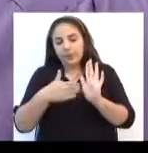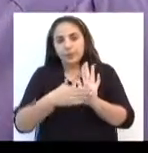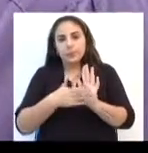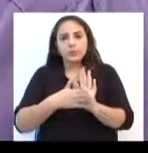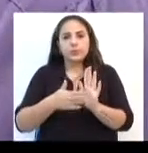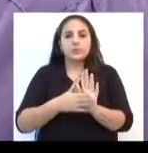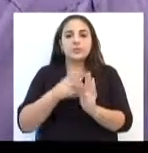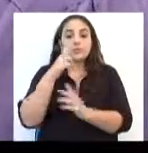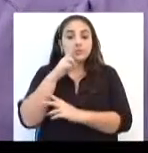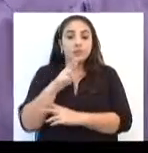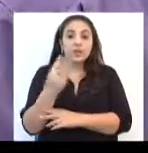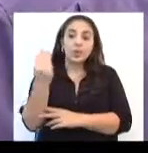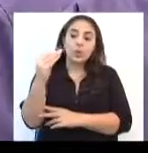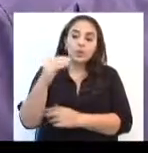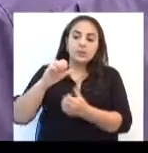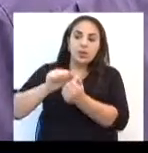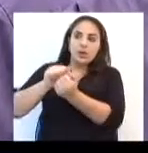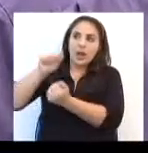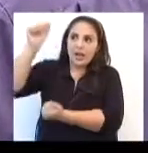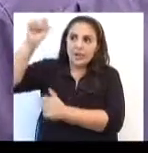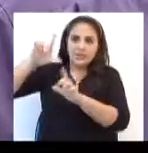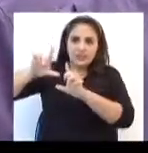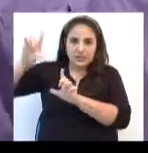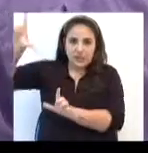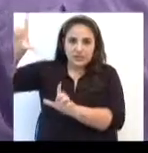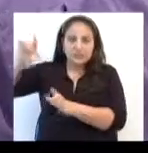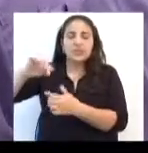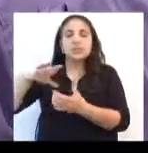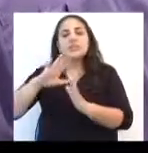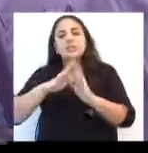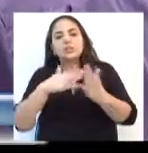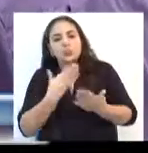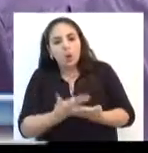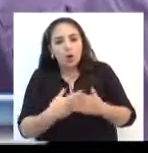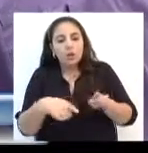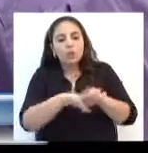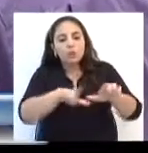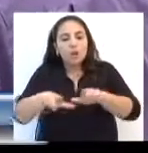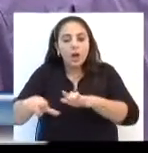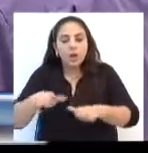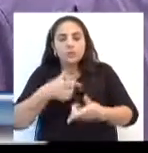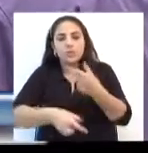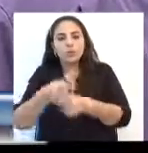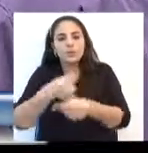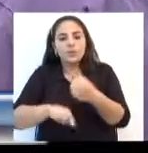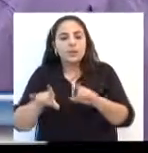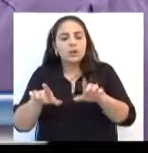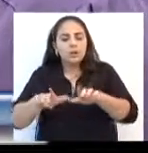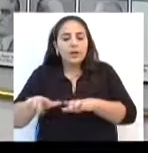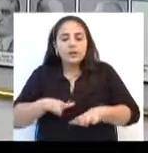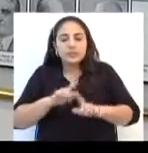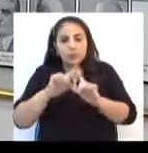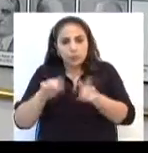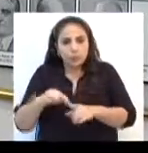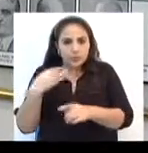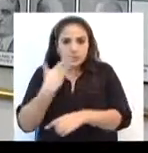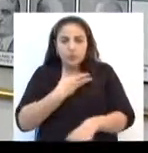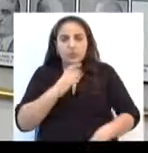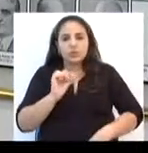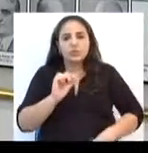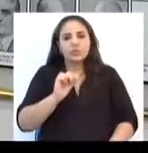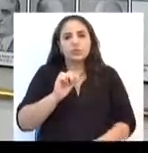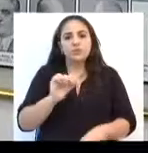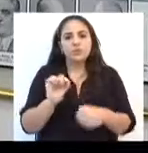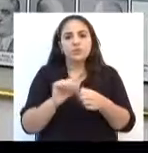proposta prevê a colocação de cartazes em escolas, estabelecimentos comerciais e locais públicos. Nós fizemos uma